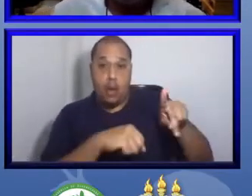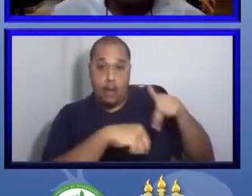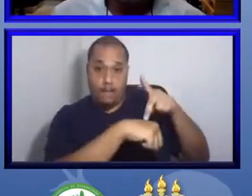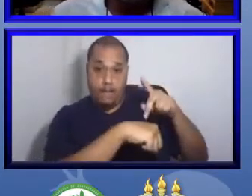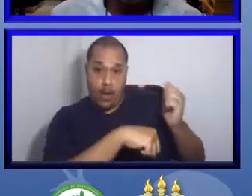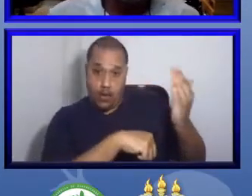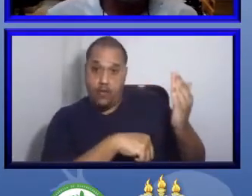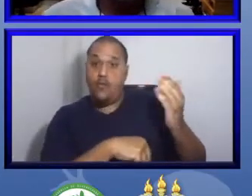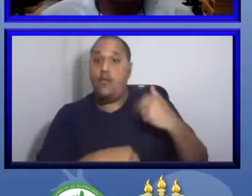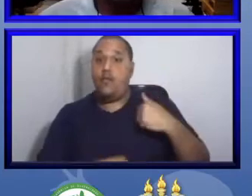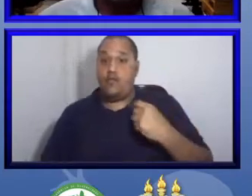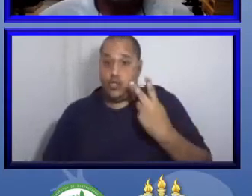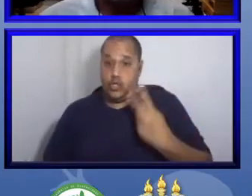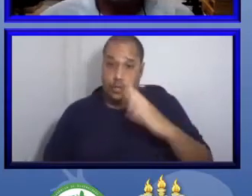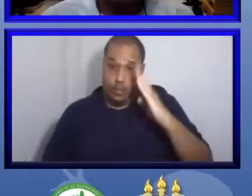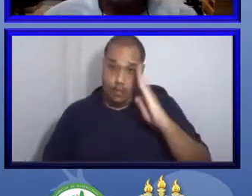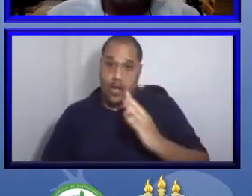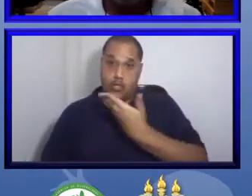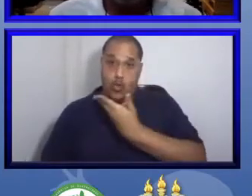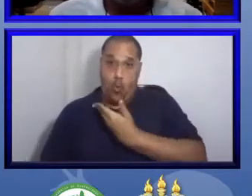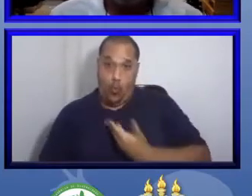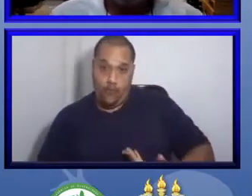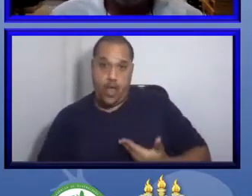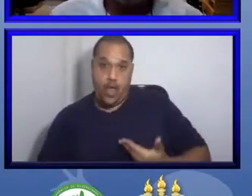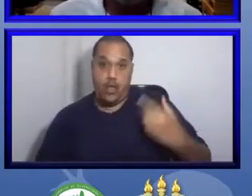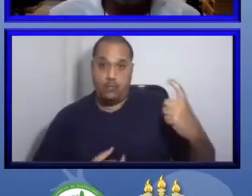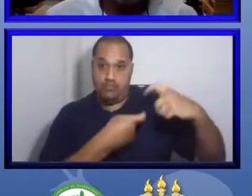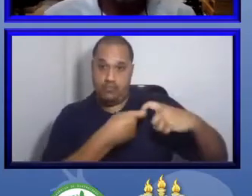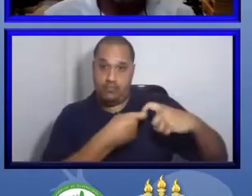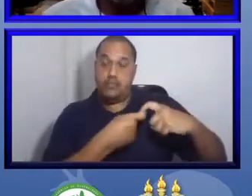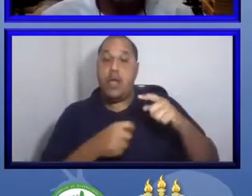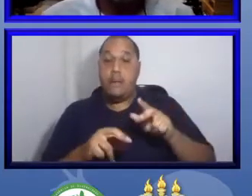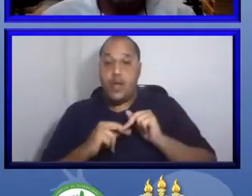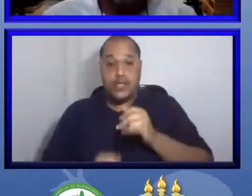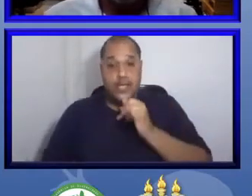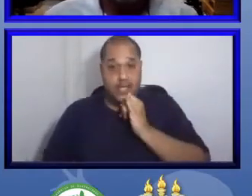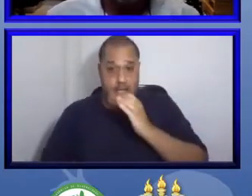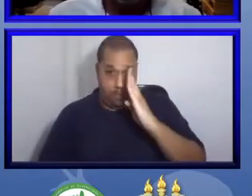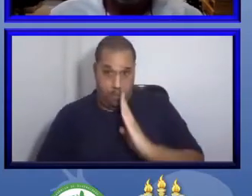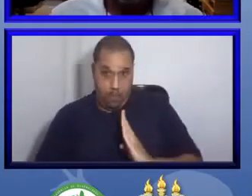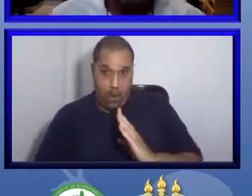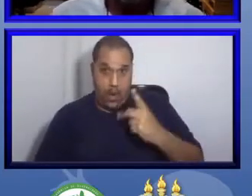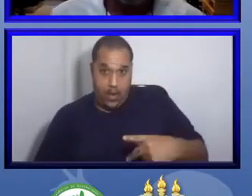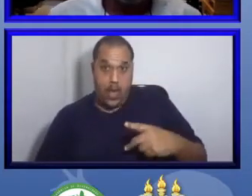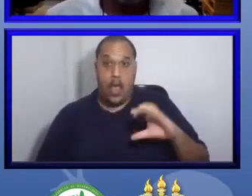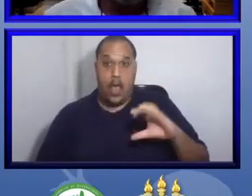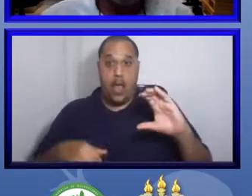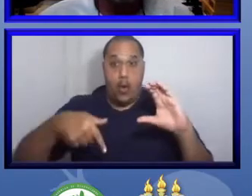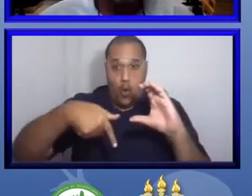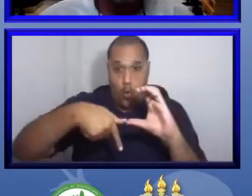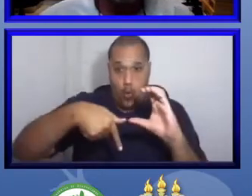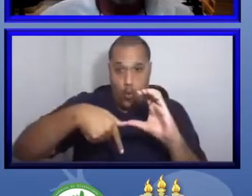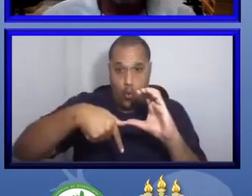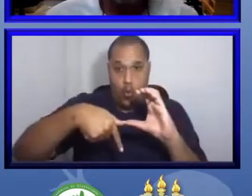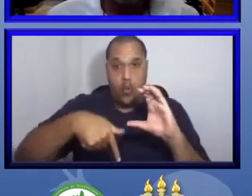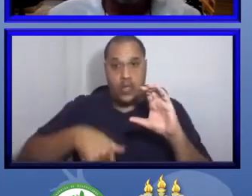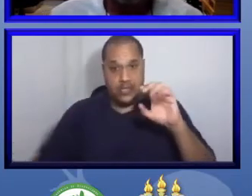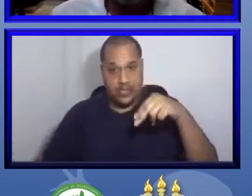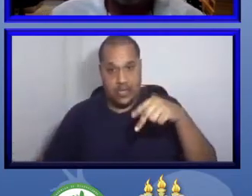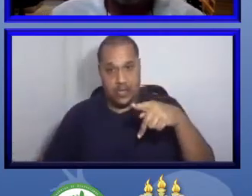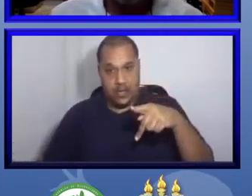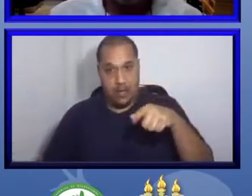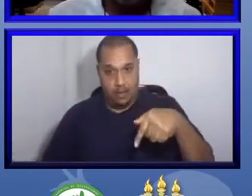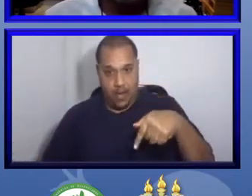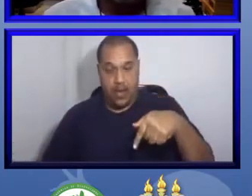por exemplo, no Brasil, que poderia ser o CNPq, com diferentes museus do exterior, de tal